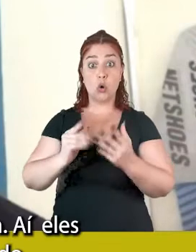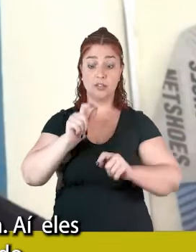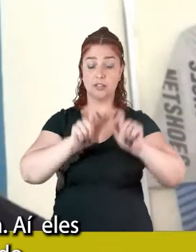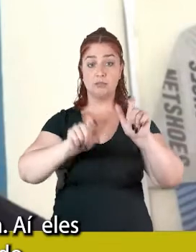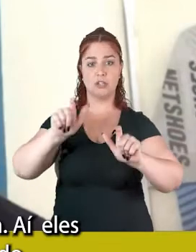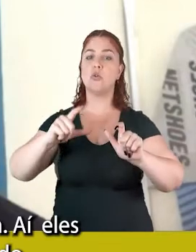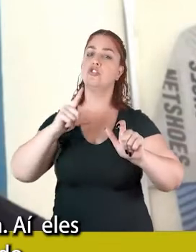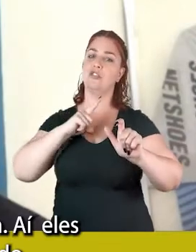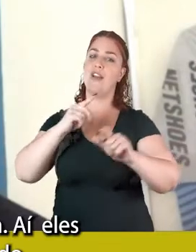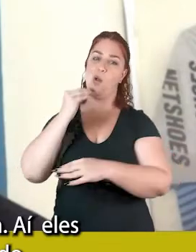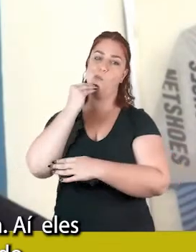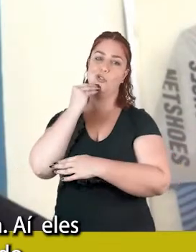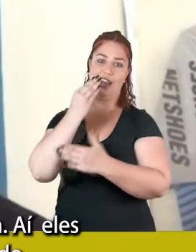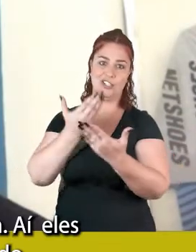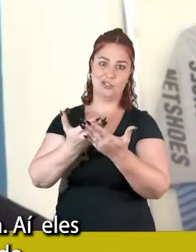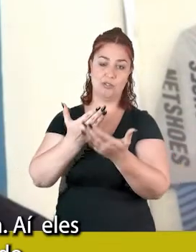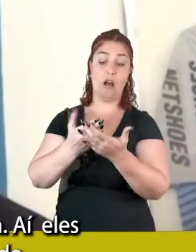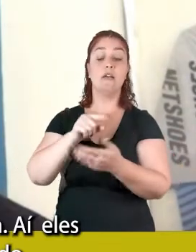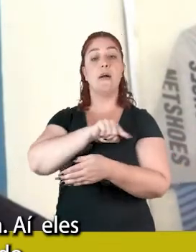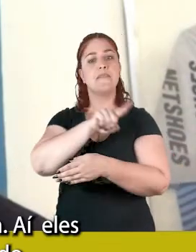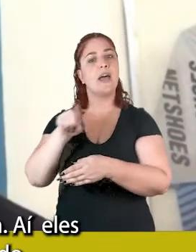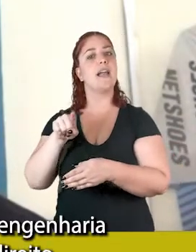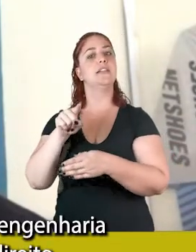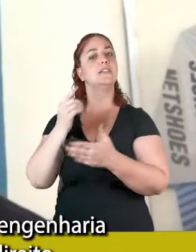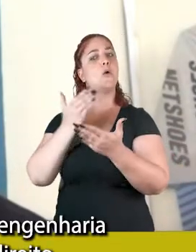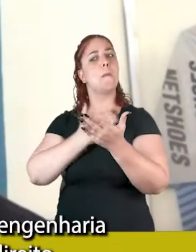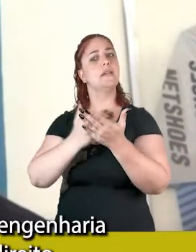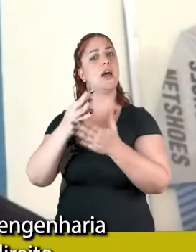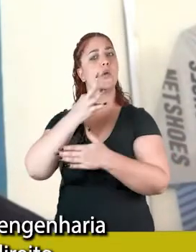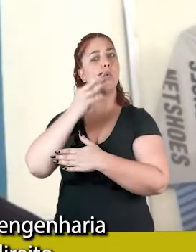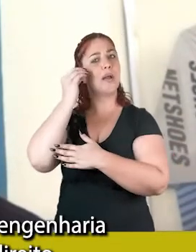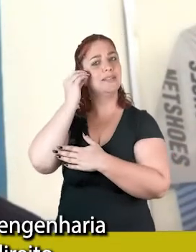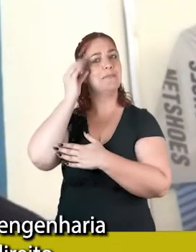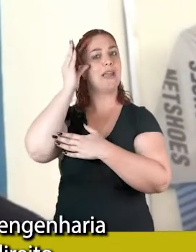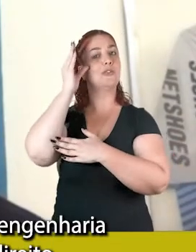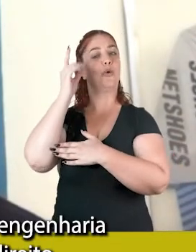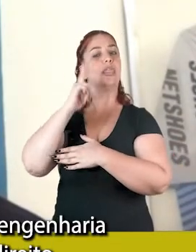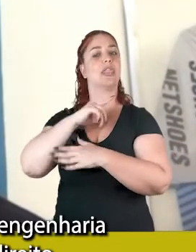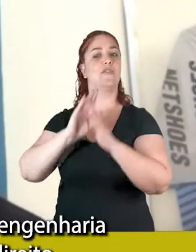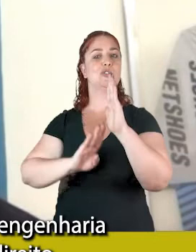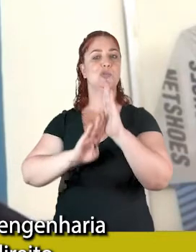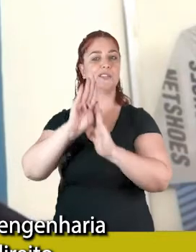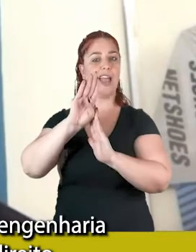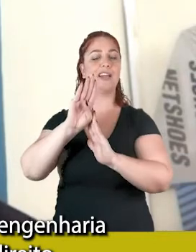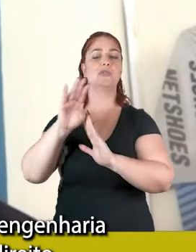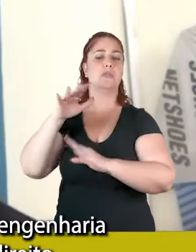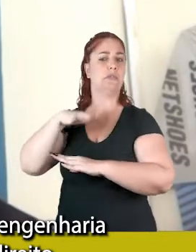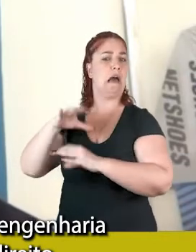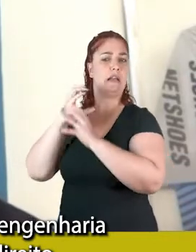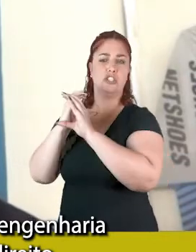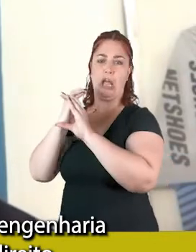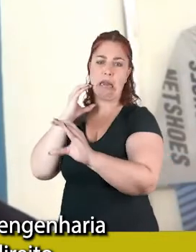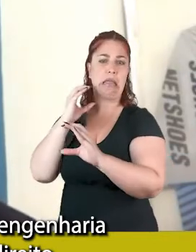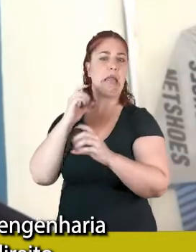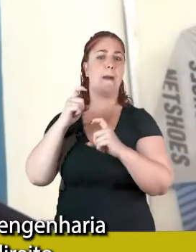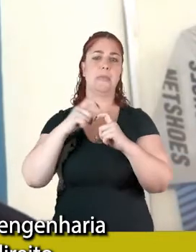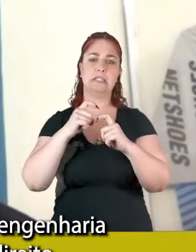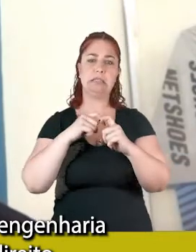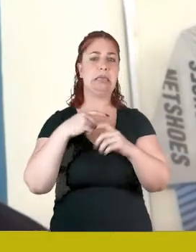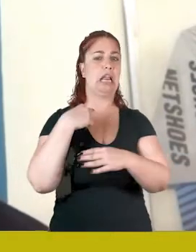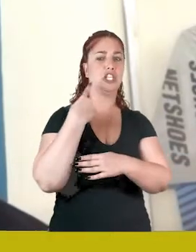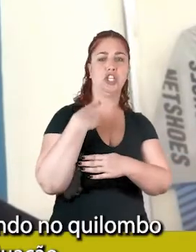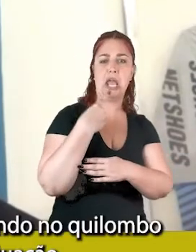estudaram, e aí eles, através do estudo, eles tiveram sucesso, na engenharia, na medicina, em direito,